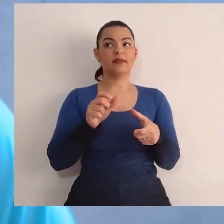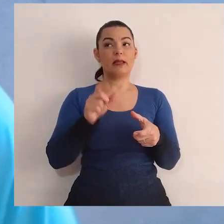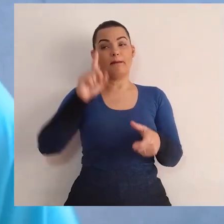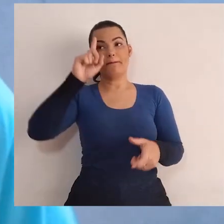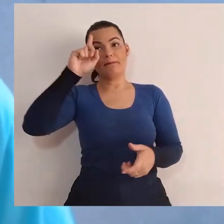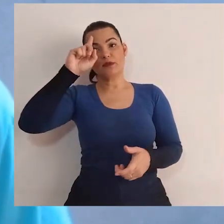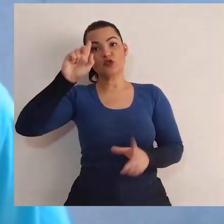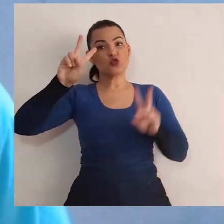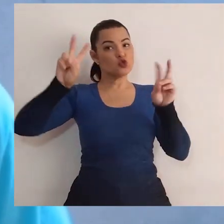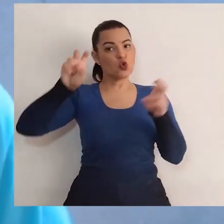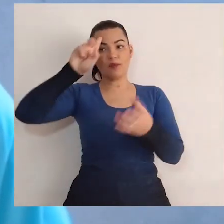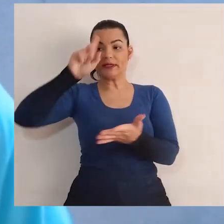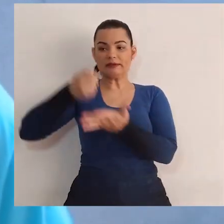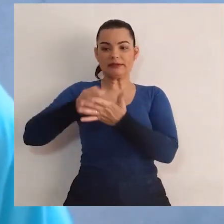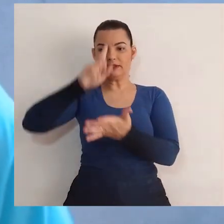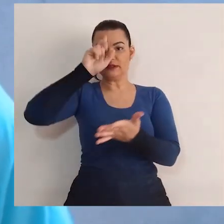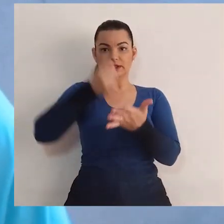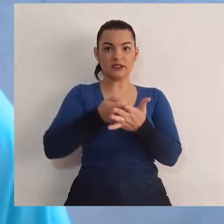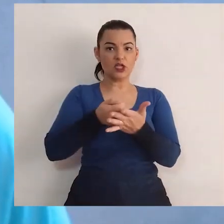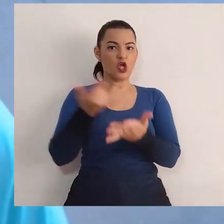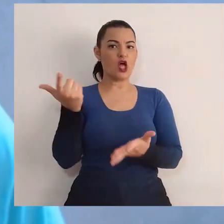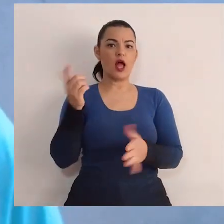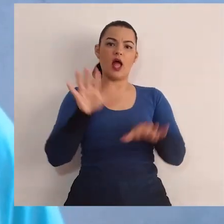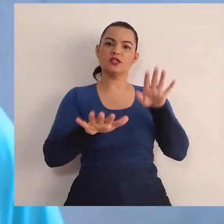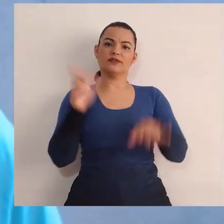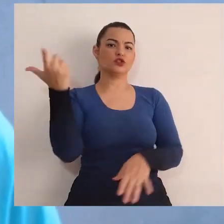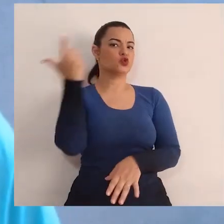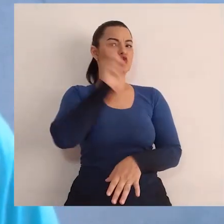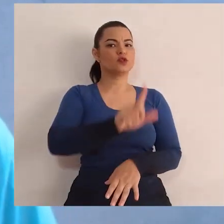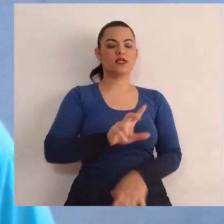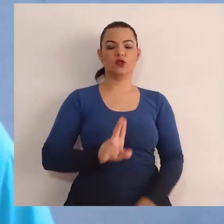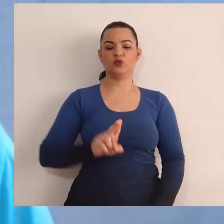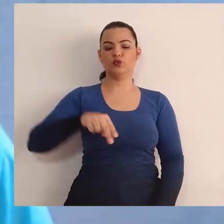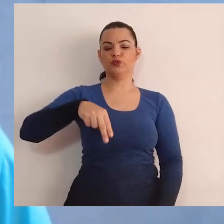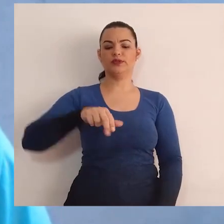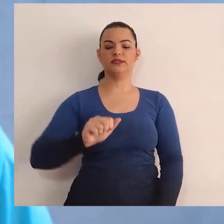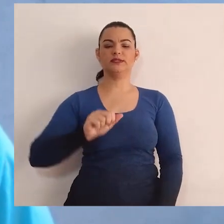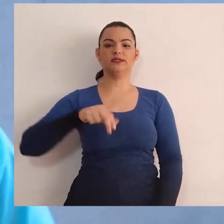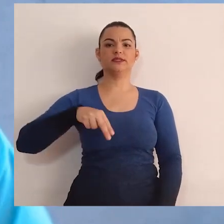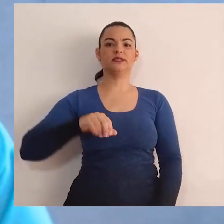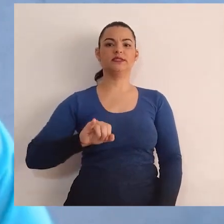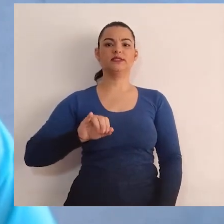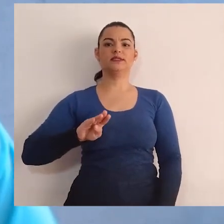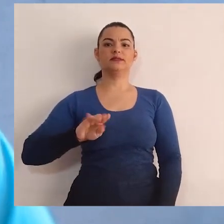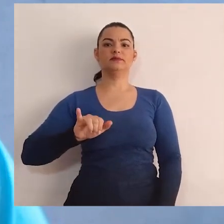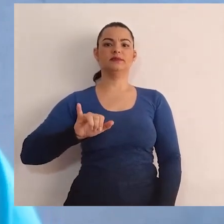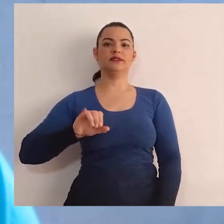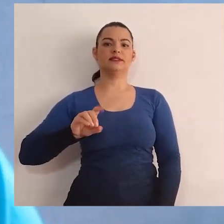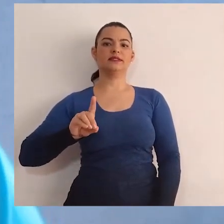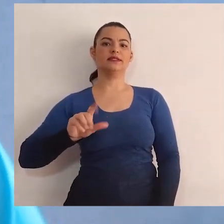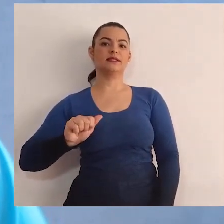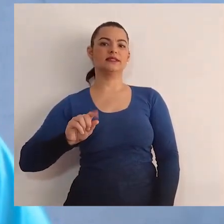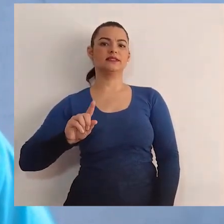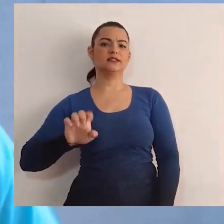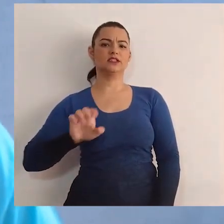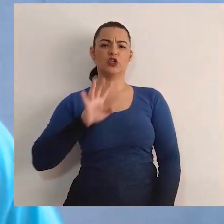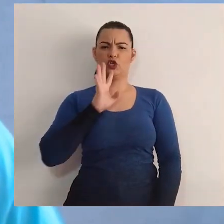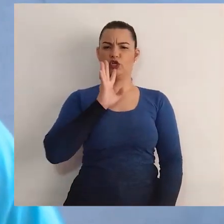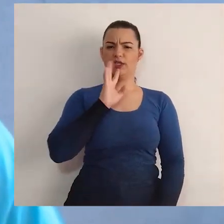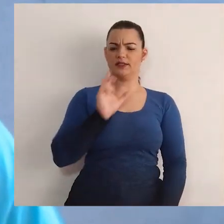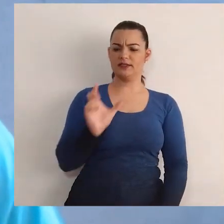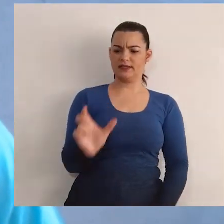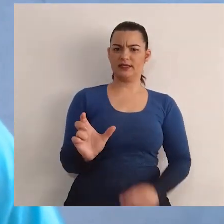elas nem sempre conseguem ser uma unanimidade. Sabe o que significa essa palavra?